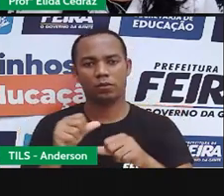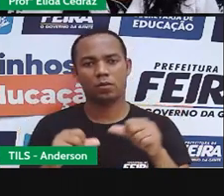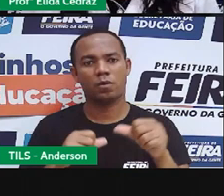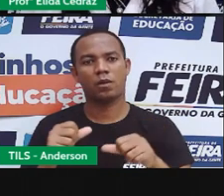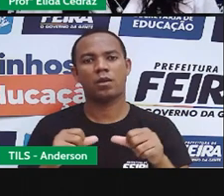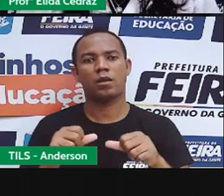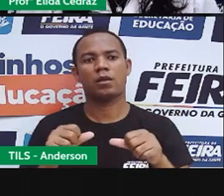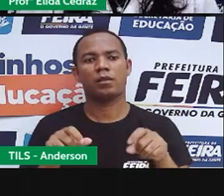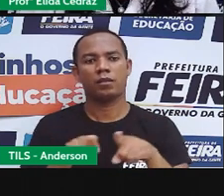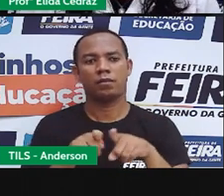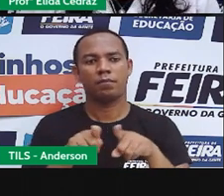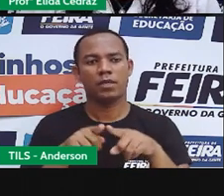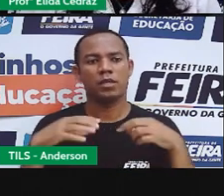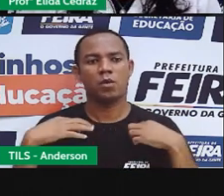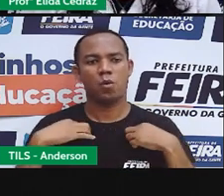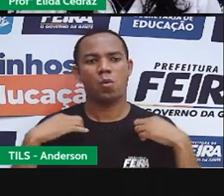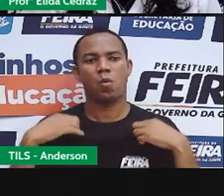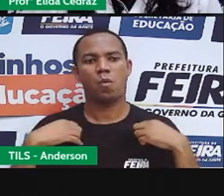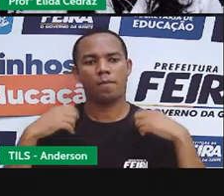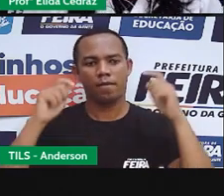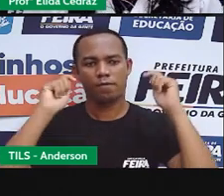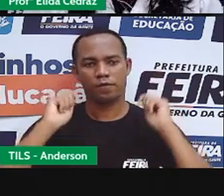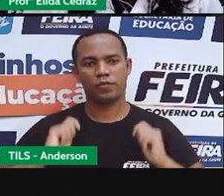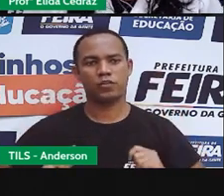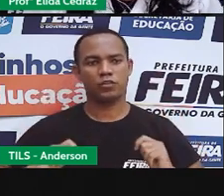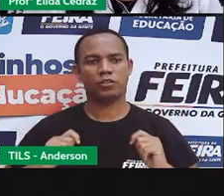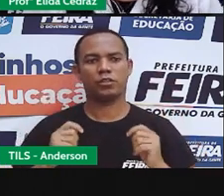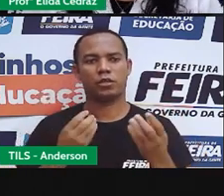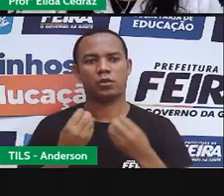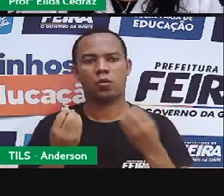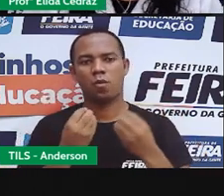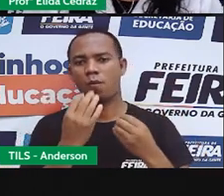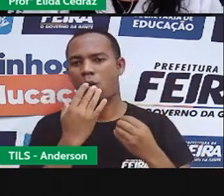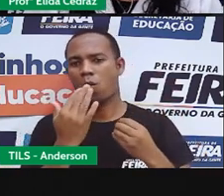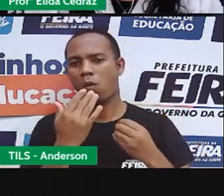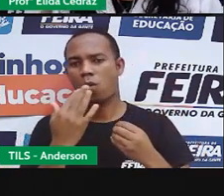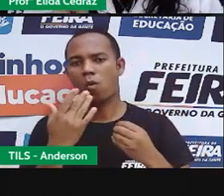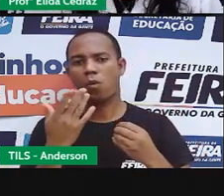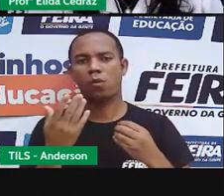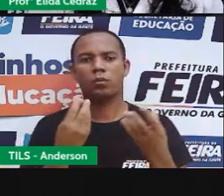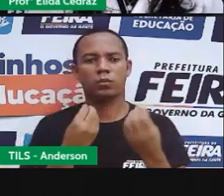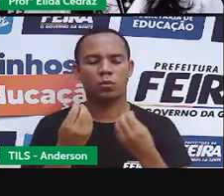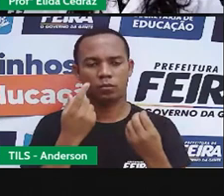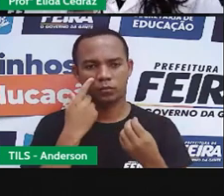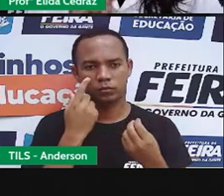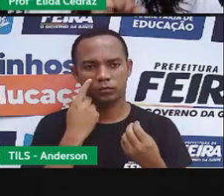uniforme que estavam vestidos por uma cor clara.